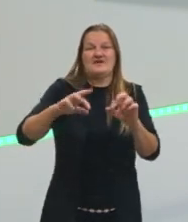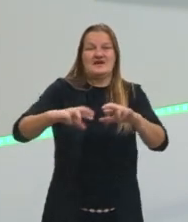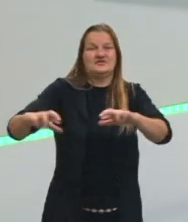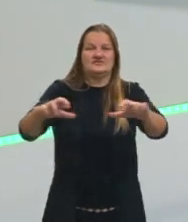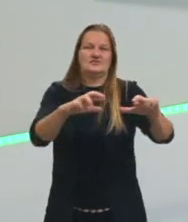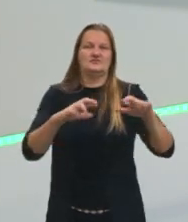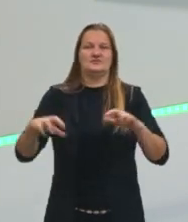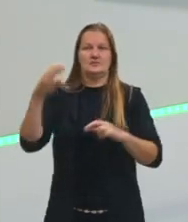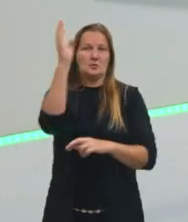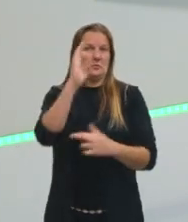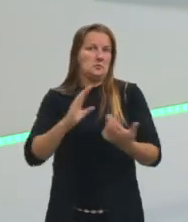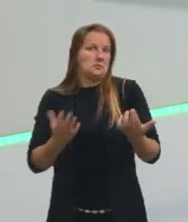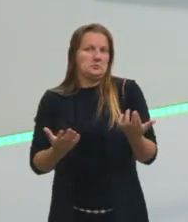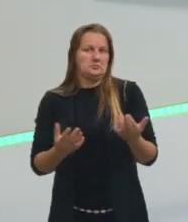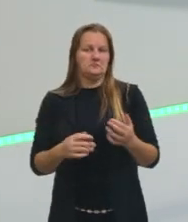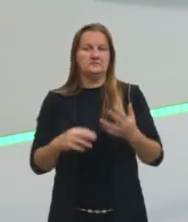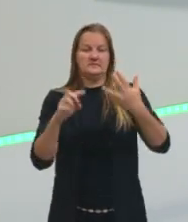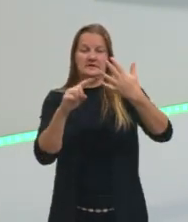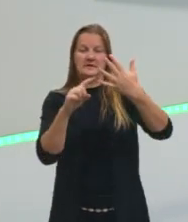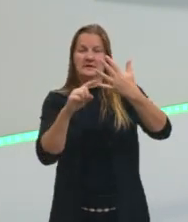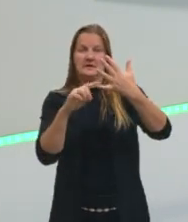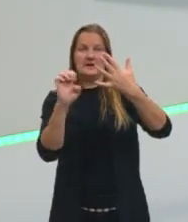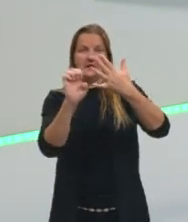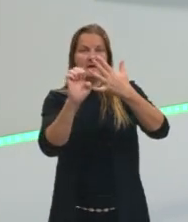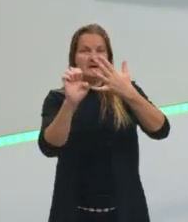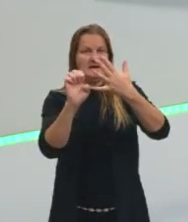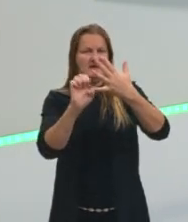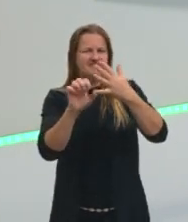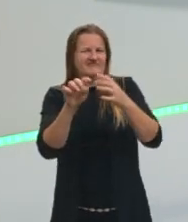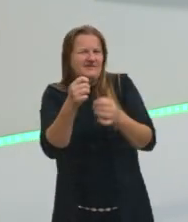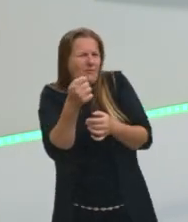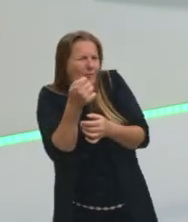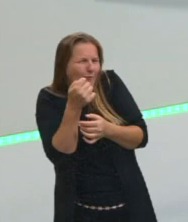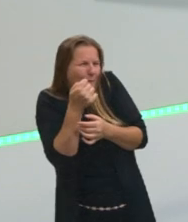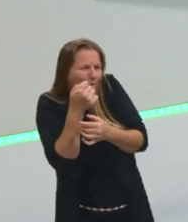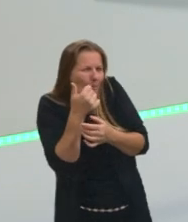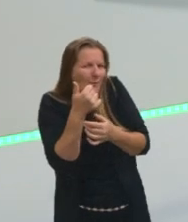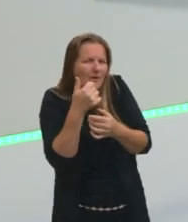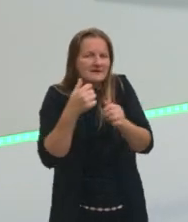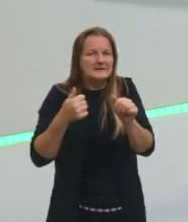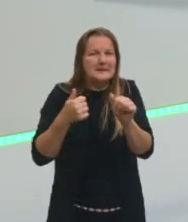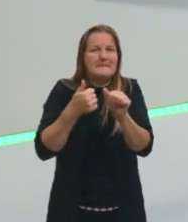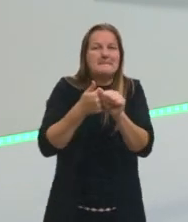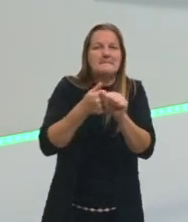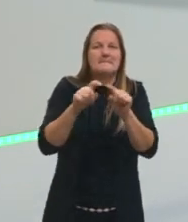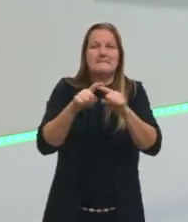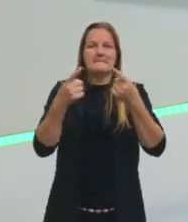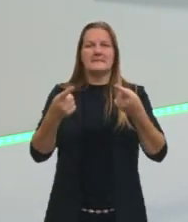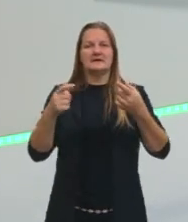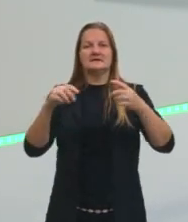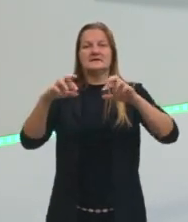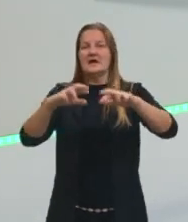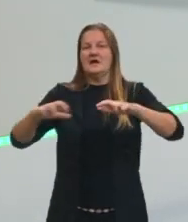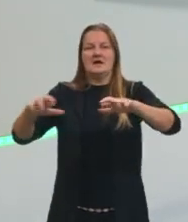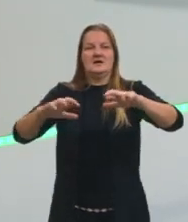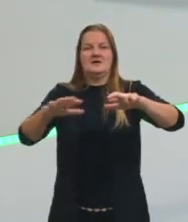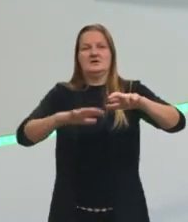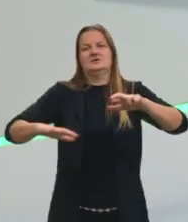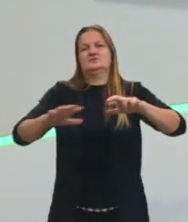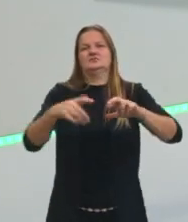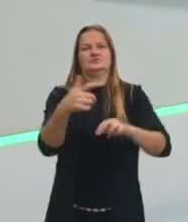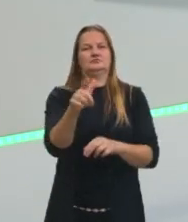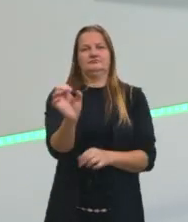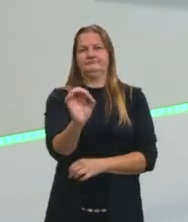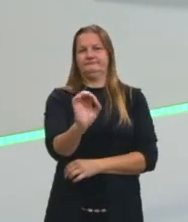a gente, apesar de ter aqui uma resposta que arranha, quase chega perto da resposta total, a gente exatamente